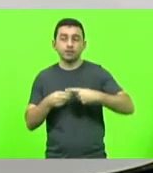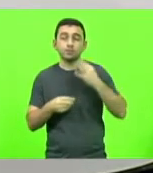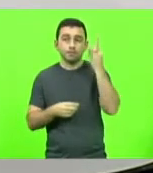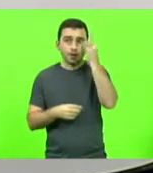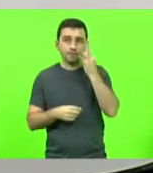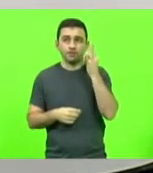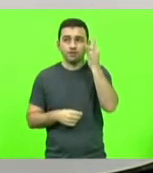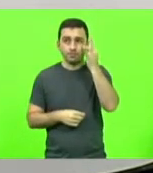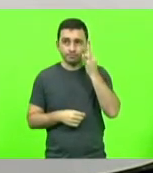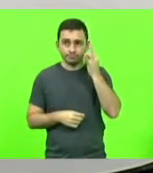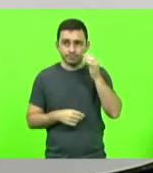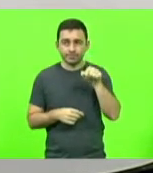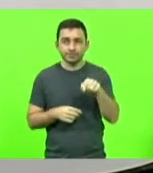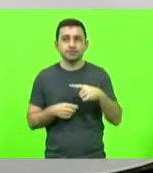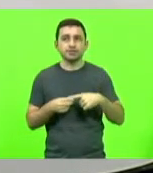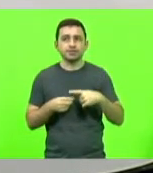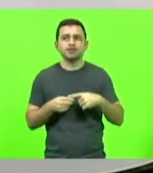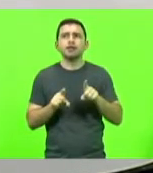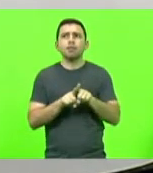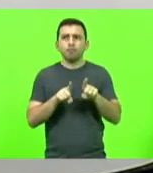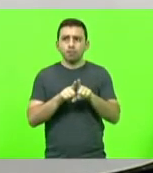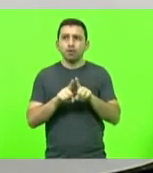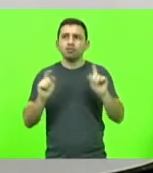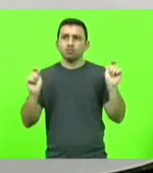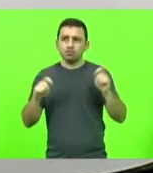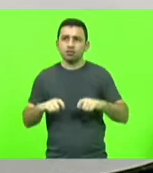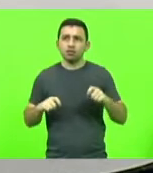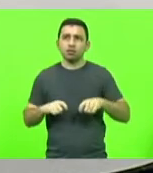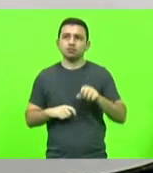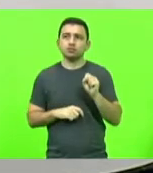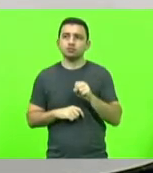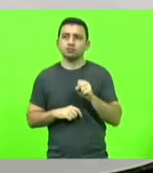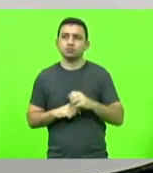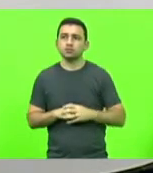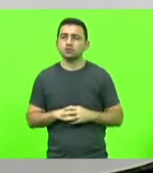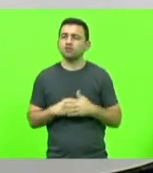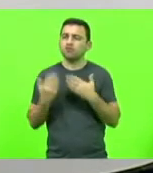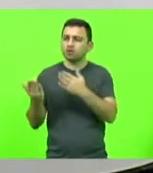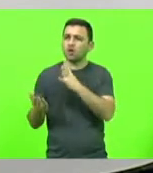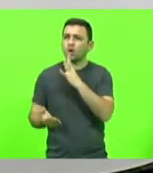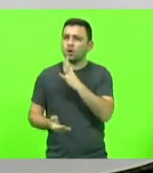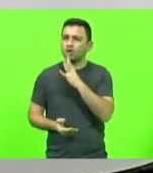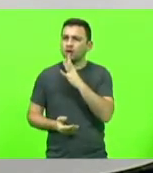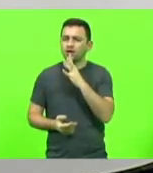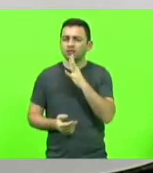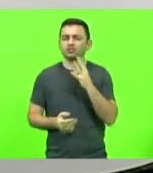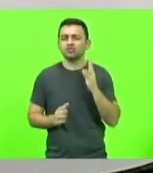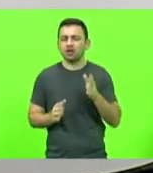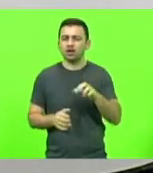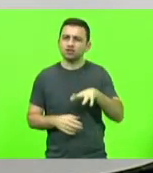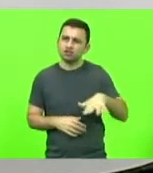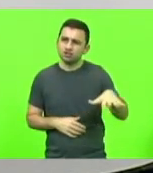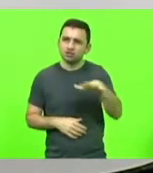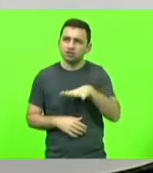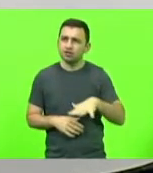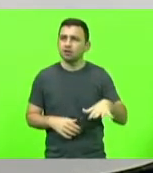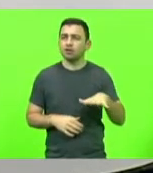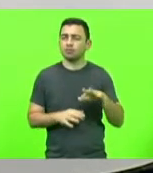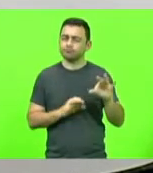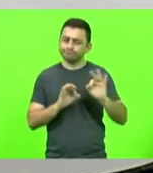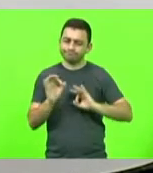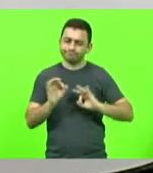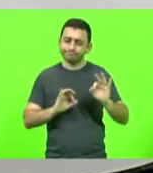Ali também já há condições, senhor presidente, e vossa excelência conhece bem aquela região, de estabelecer um novo